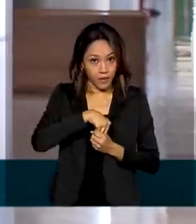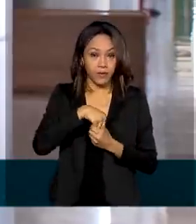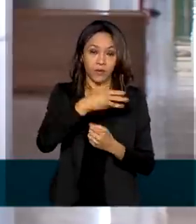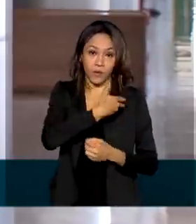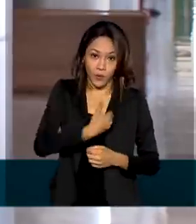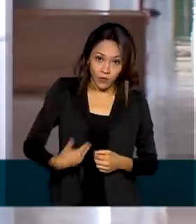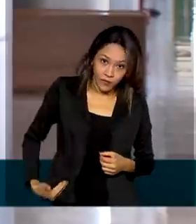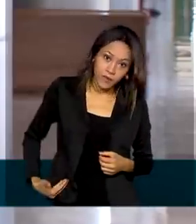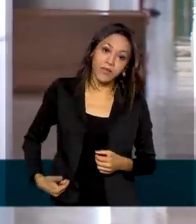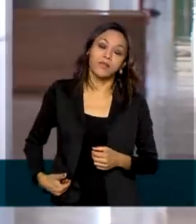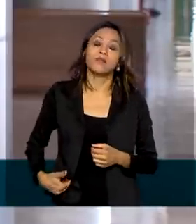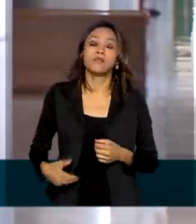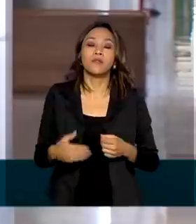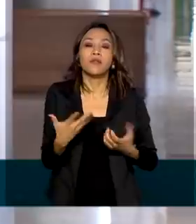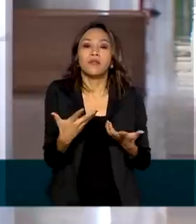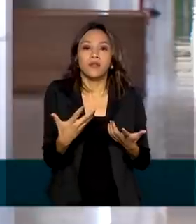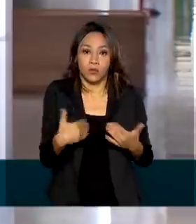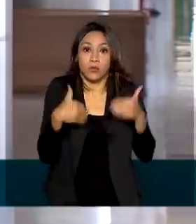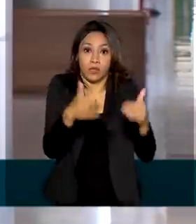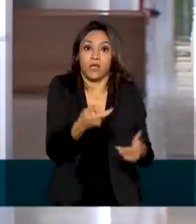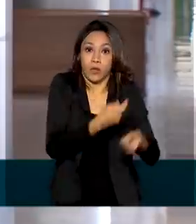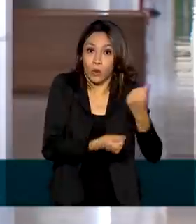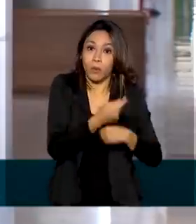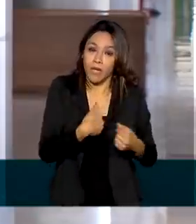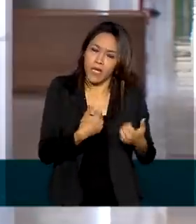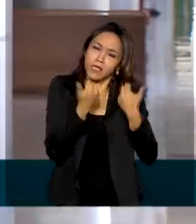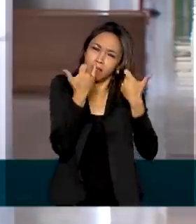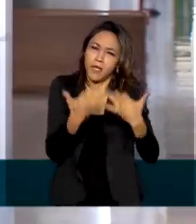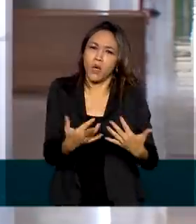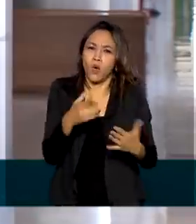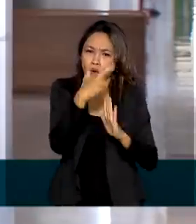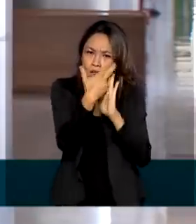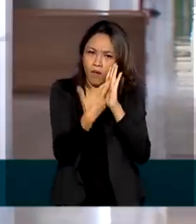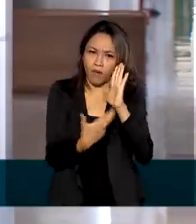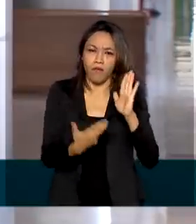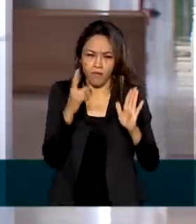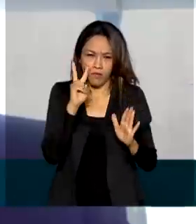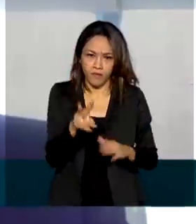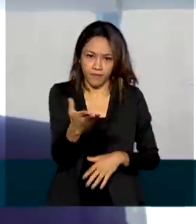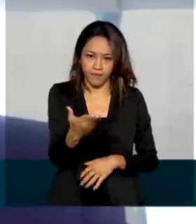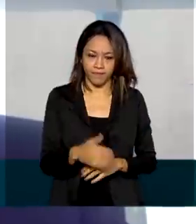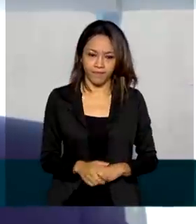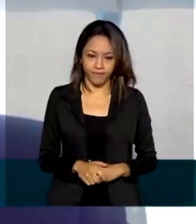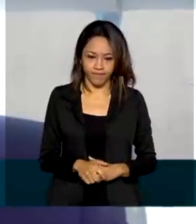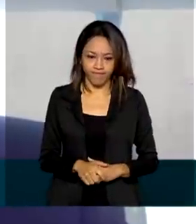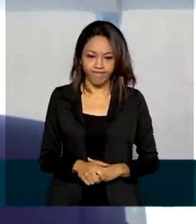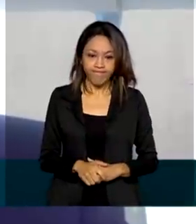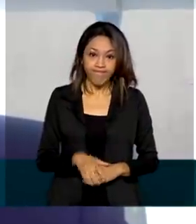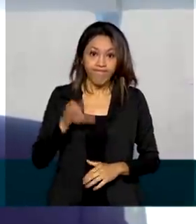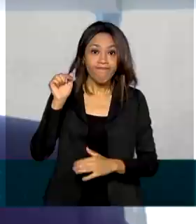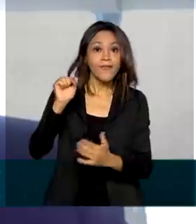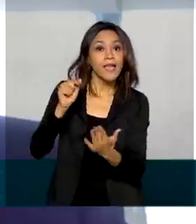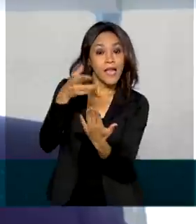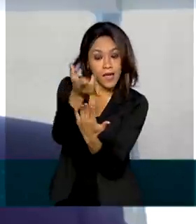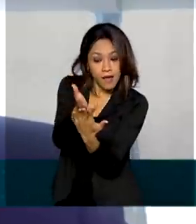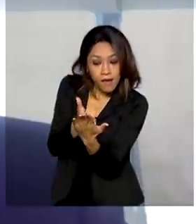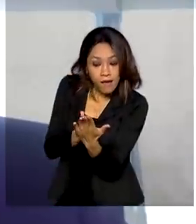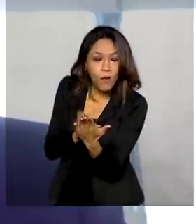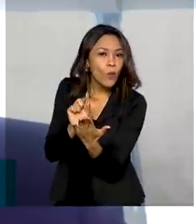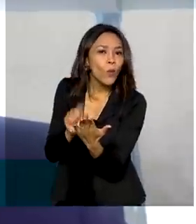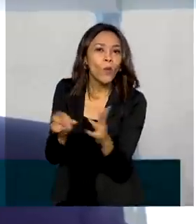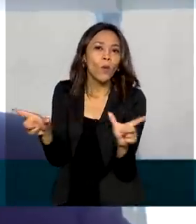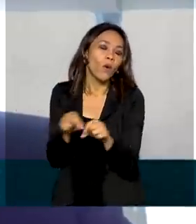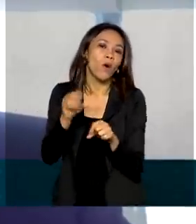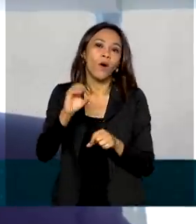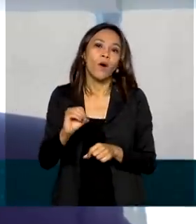Mercado do Ministério da Economia comentou esse relatório. Vamos ouvir. No relatório da OCDE vem muito